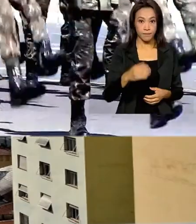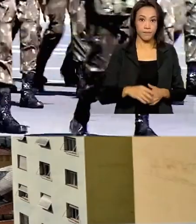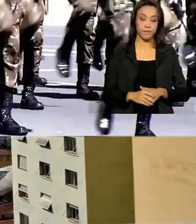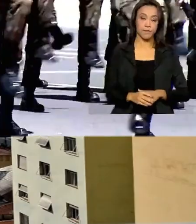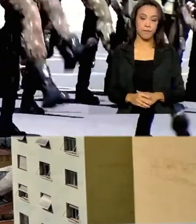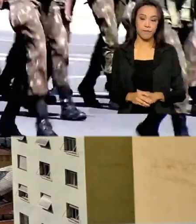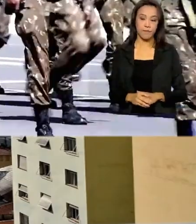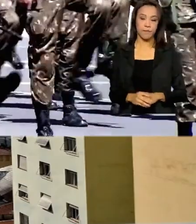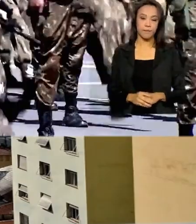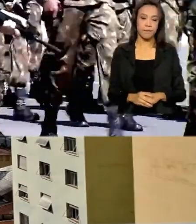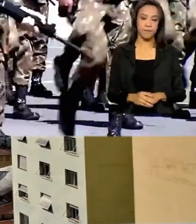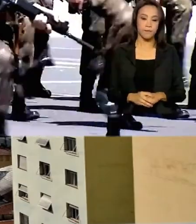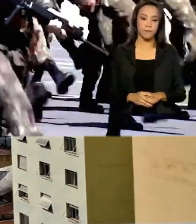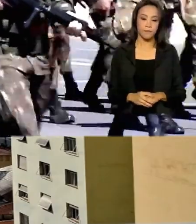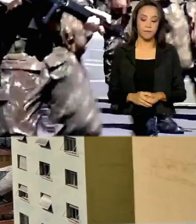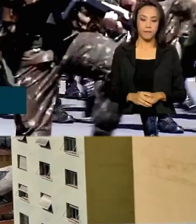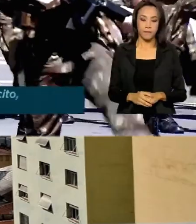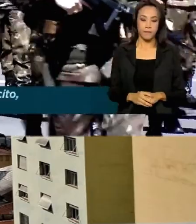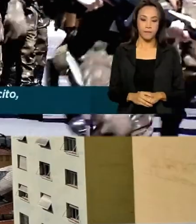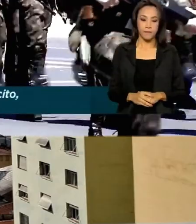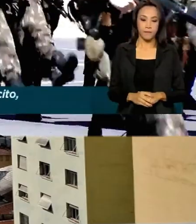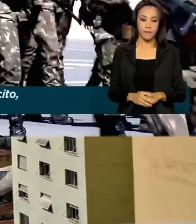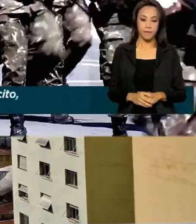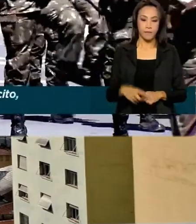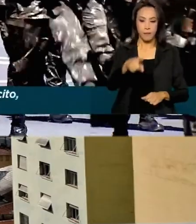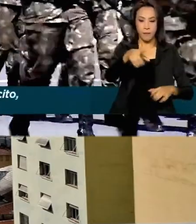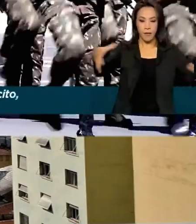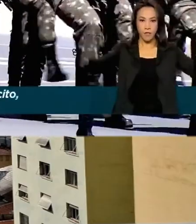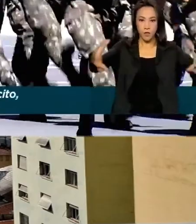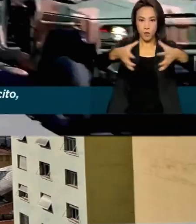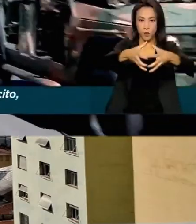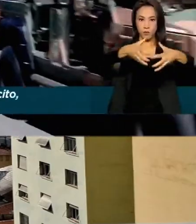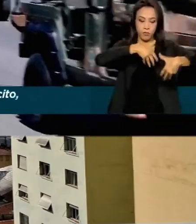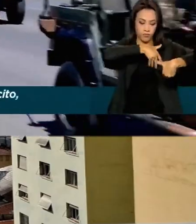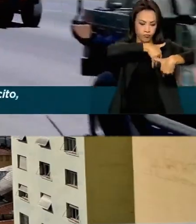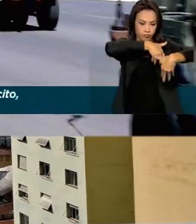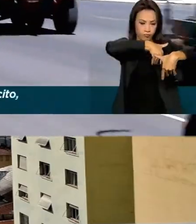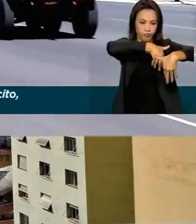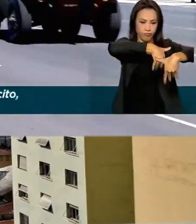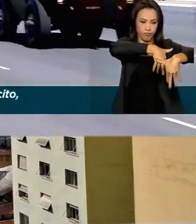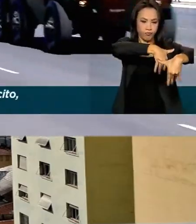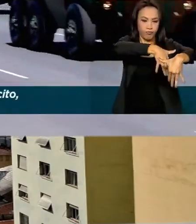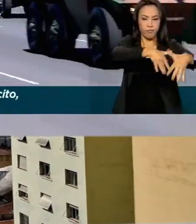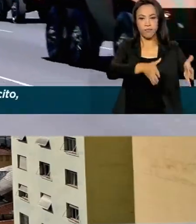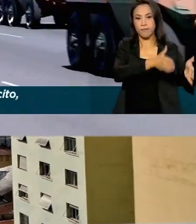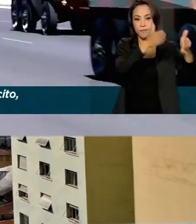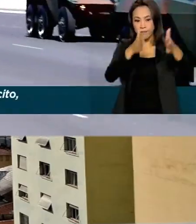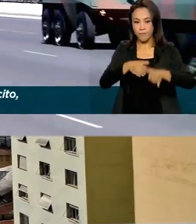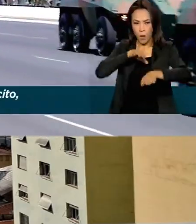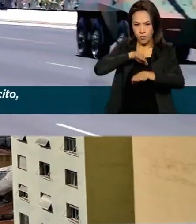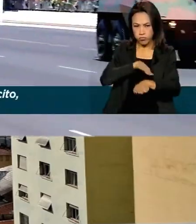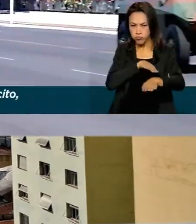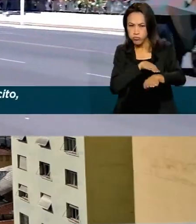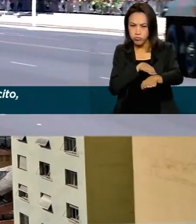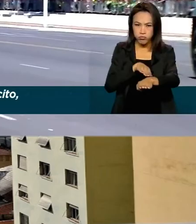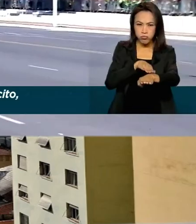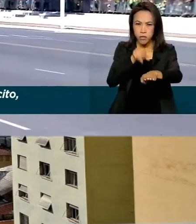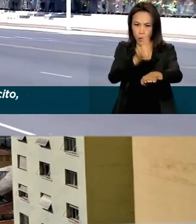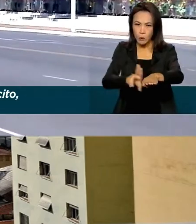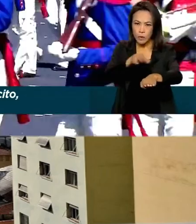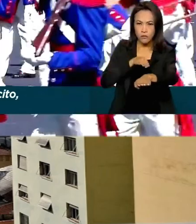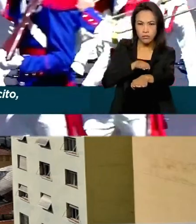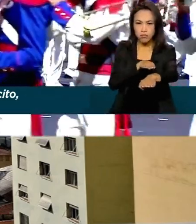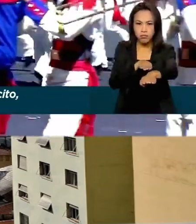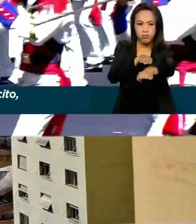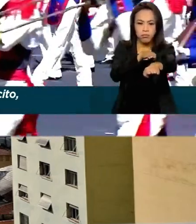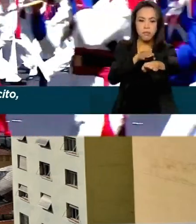Vamos falar agora de datas comemorativas. Tivemos aí o Dia do Soldado, que foi comemorado em cerimônia, que contou com a